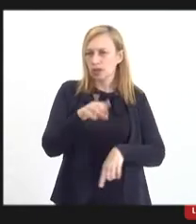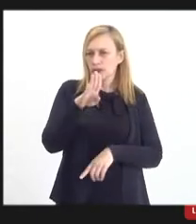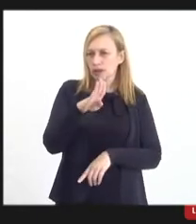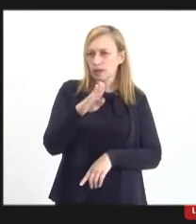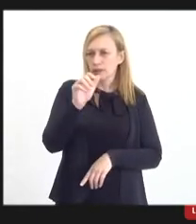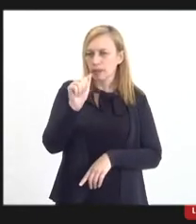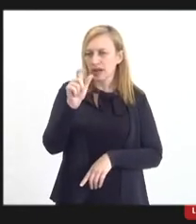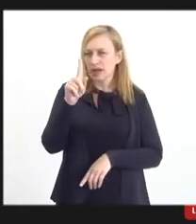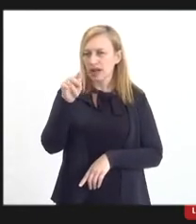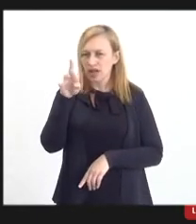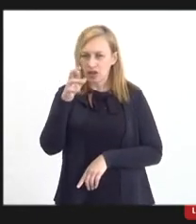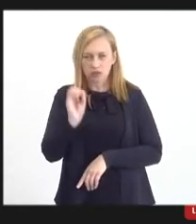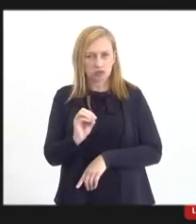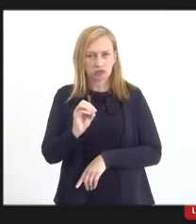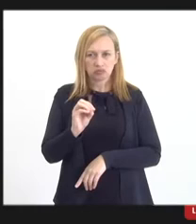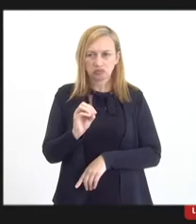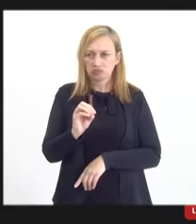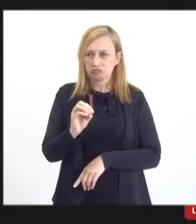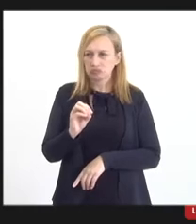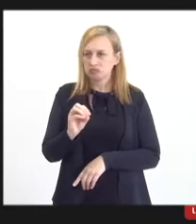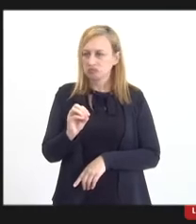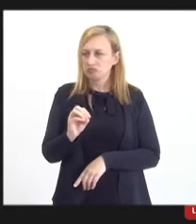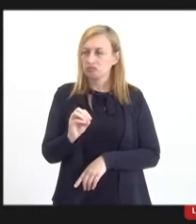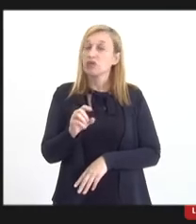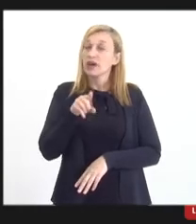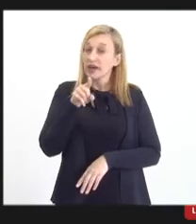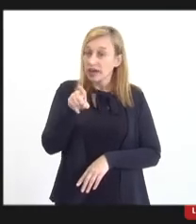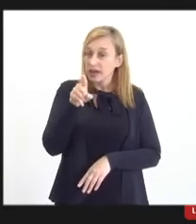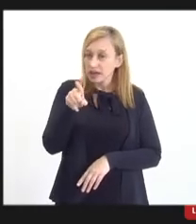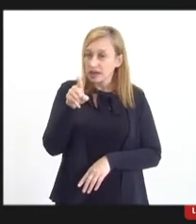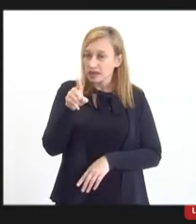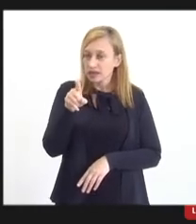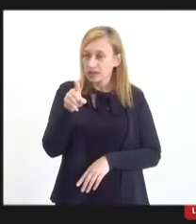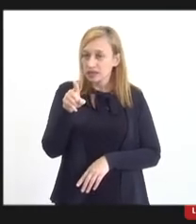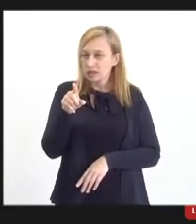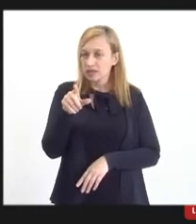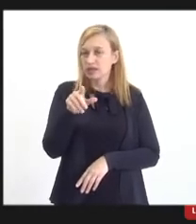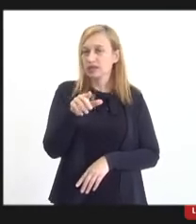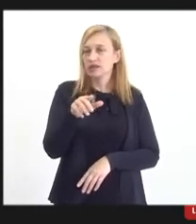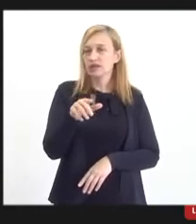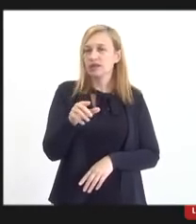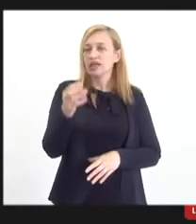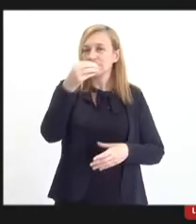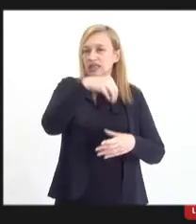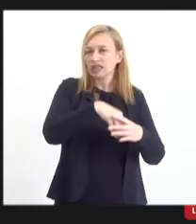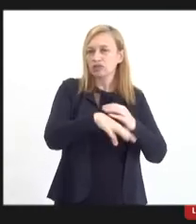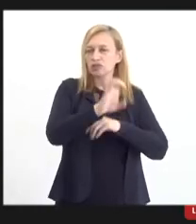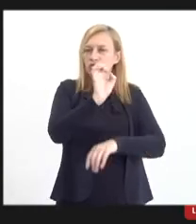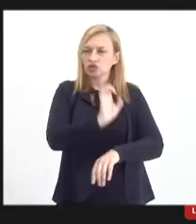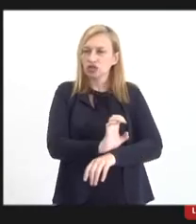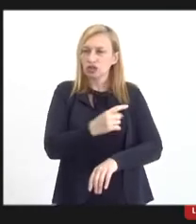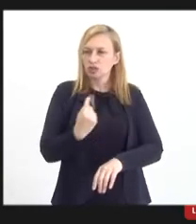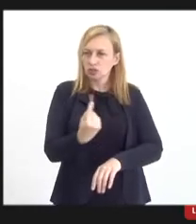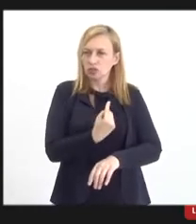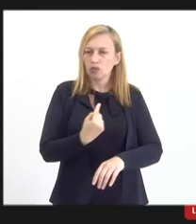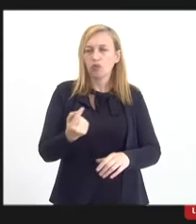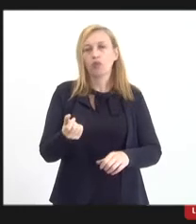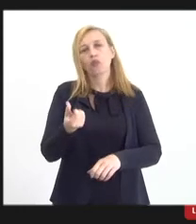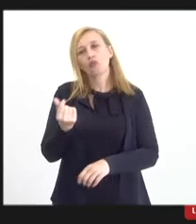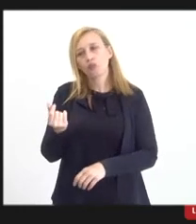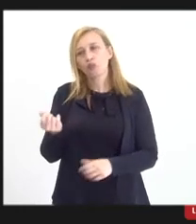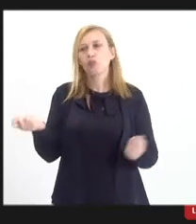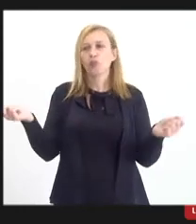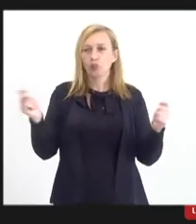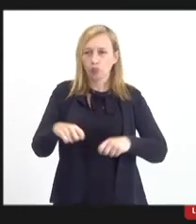então, hoje ninguém mais faz no Brasil. Esse fabricante está dentro do nosso estado. Apesar de ele ter um preço competitivo,